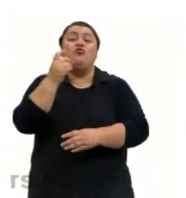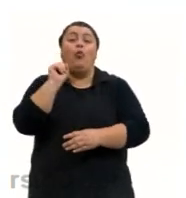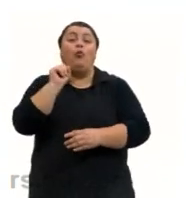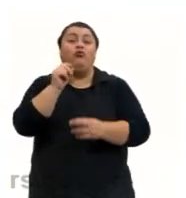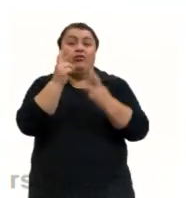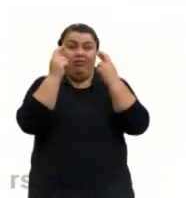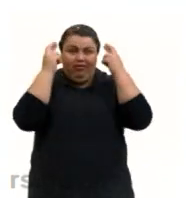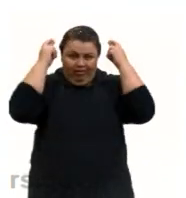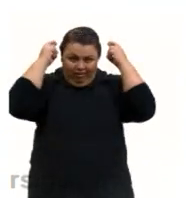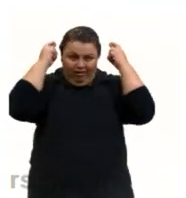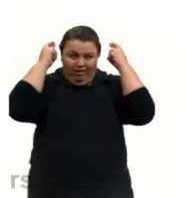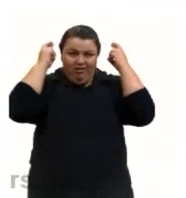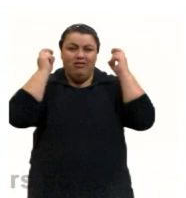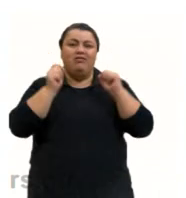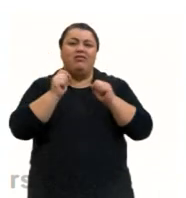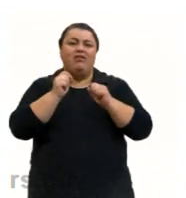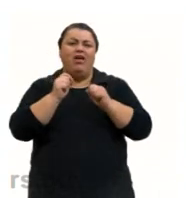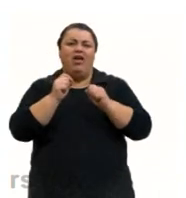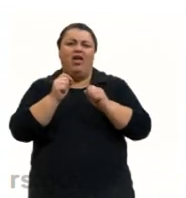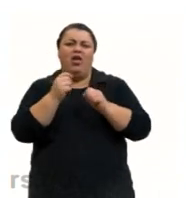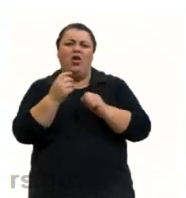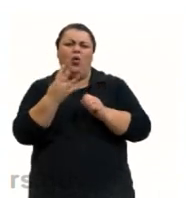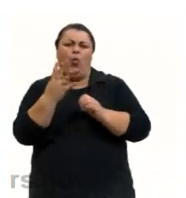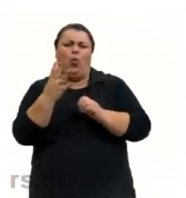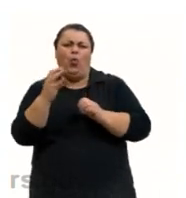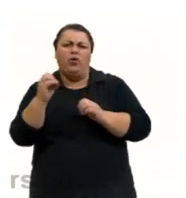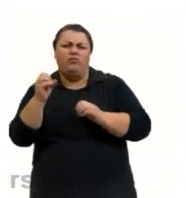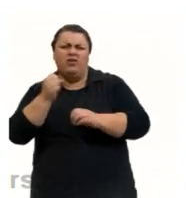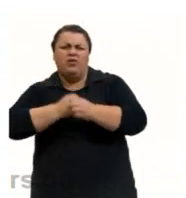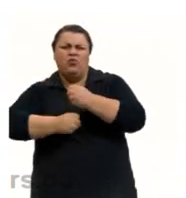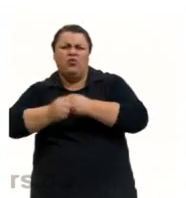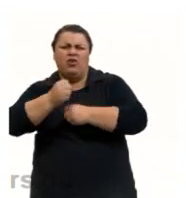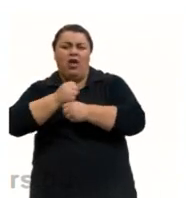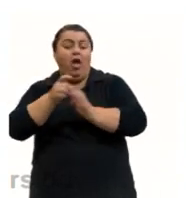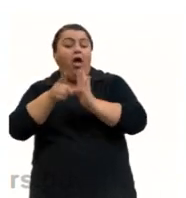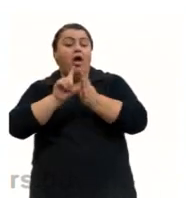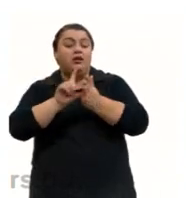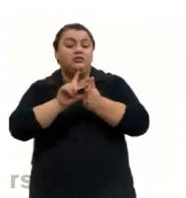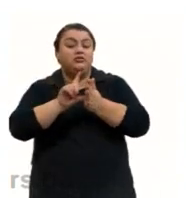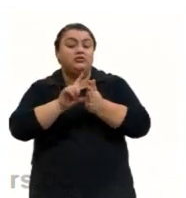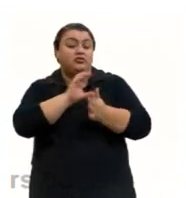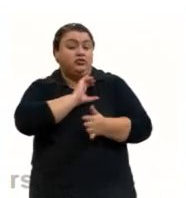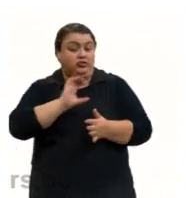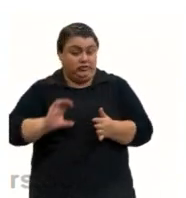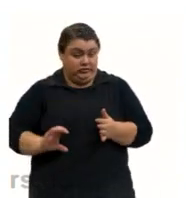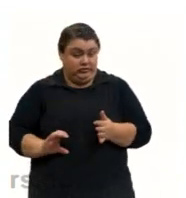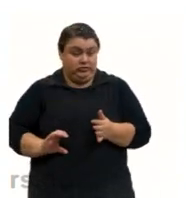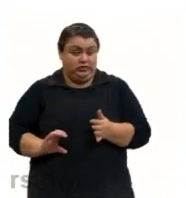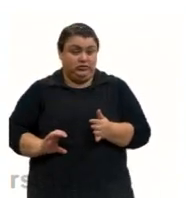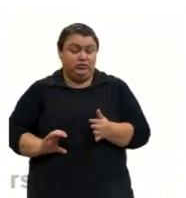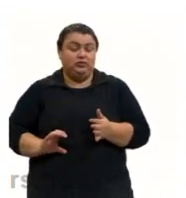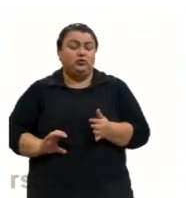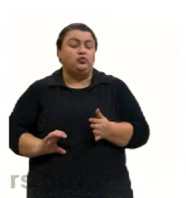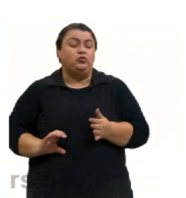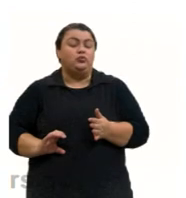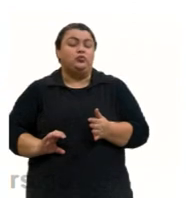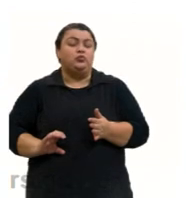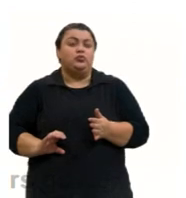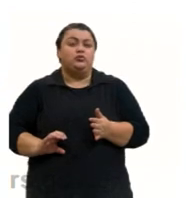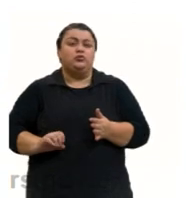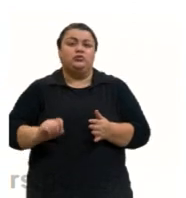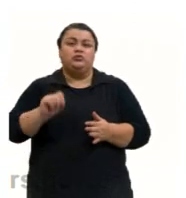Grécia, em 400 anos antes de Cristo, através de